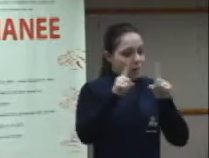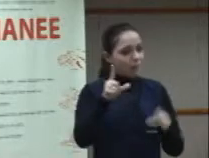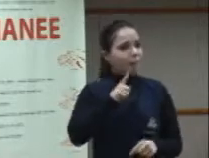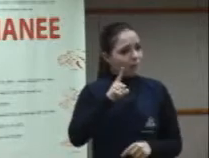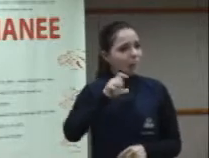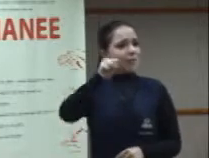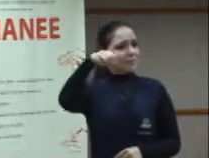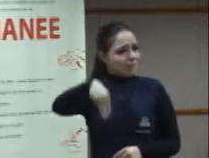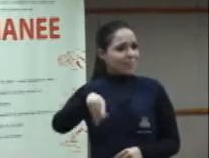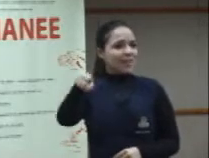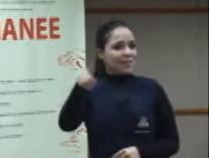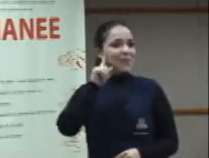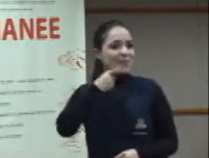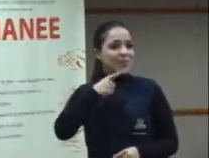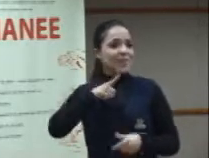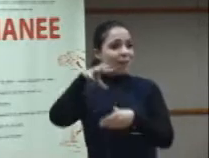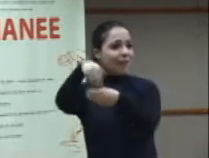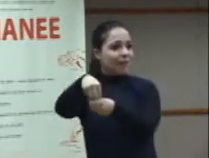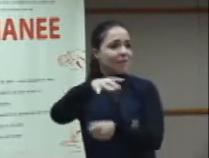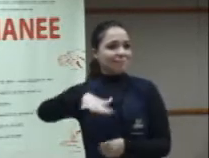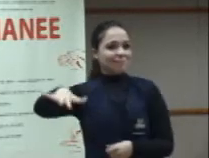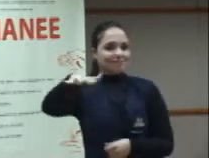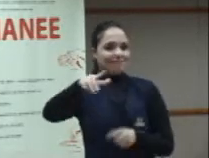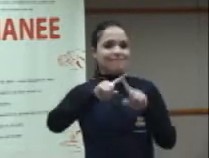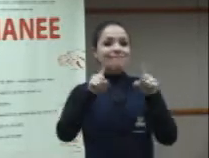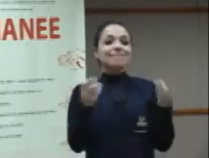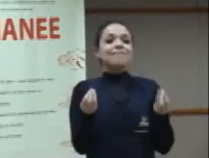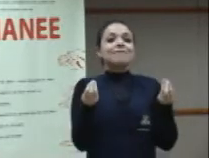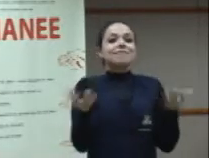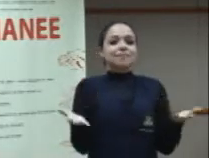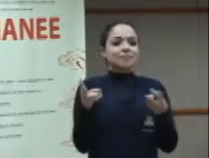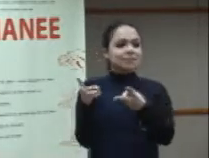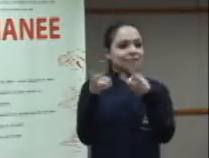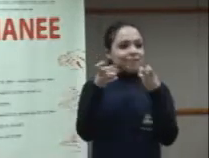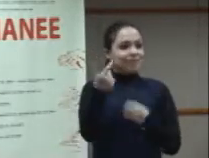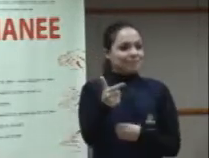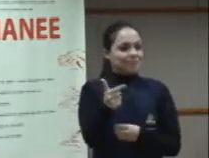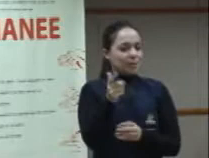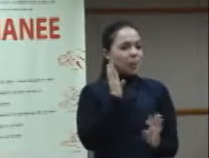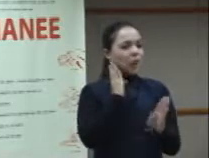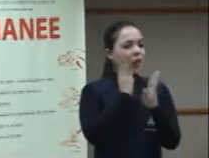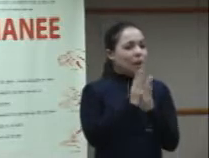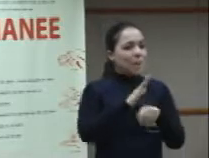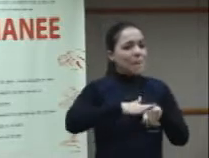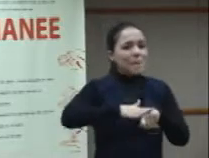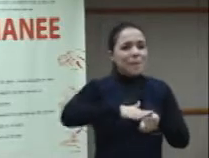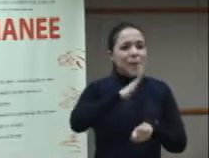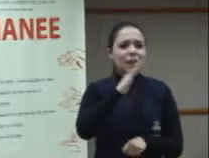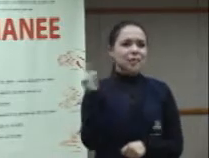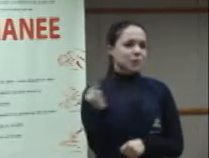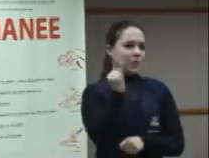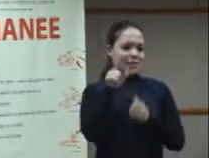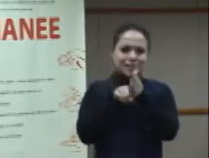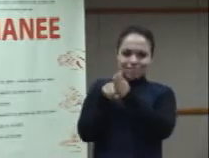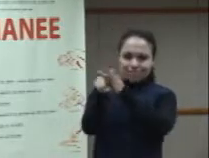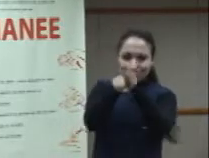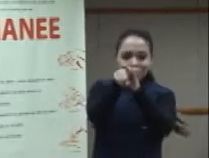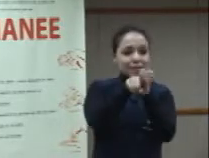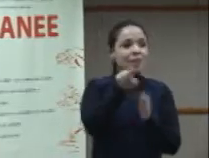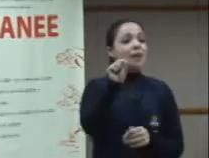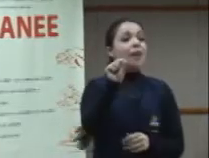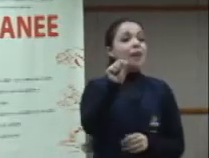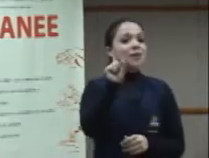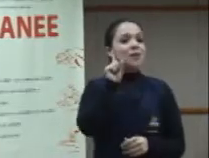eu tenho descoberto nas minhas últimas caminhadas que as melhores pessoas para nos darem os dados de surdez são os